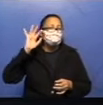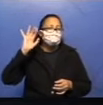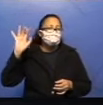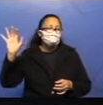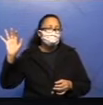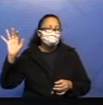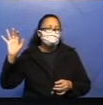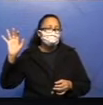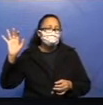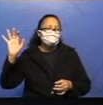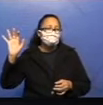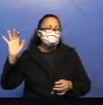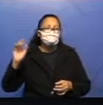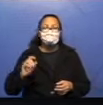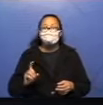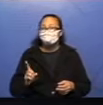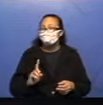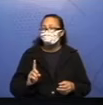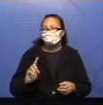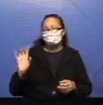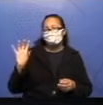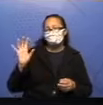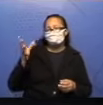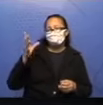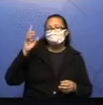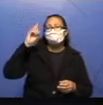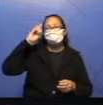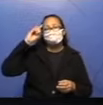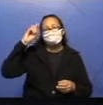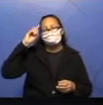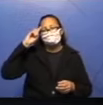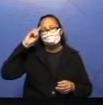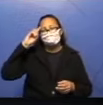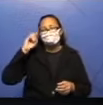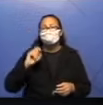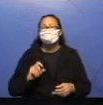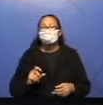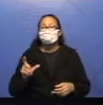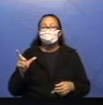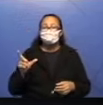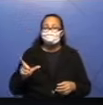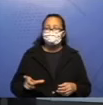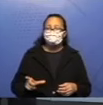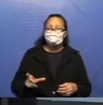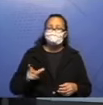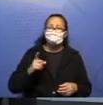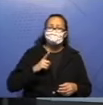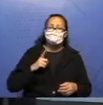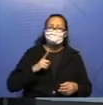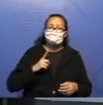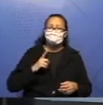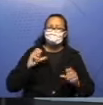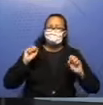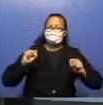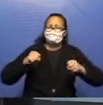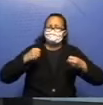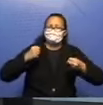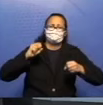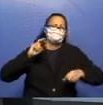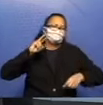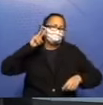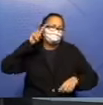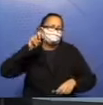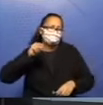Não é possível acontecer no nosso dia a dia. As personagens têm superpoderes e humanos e não